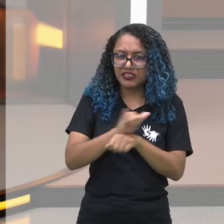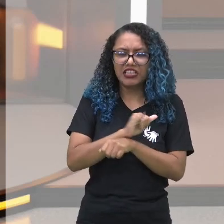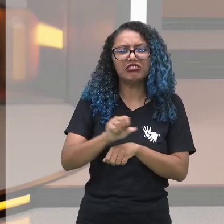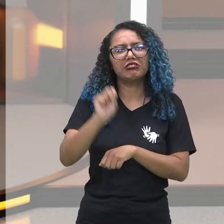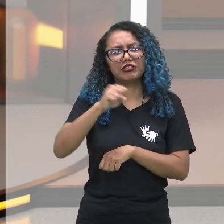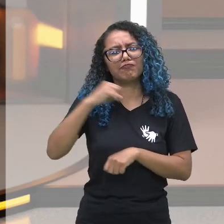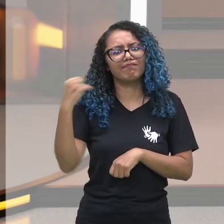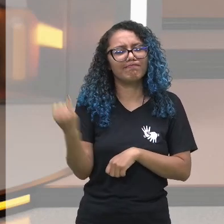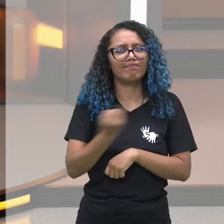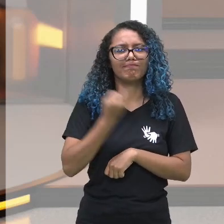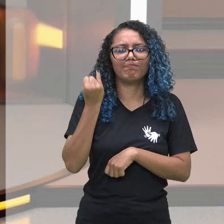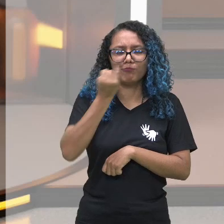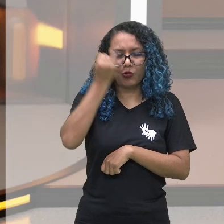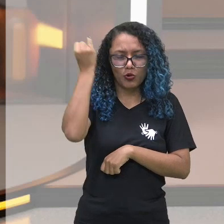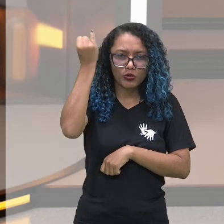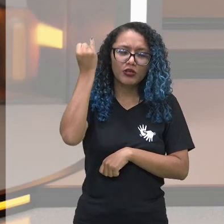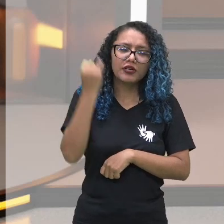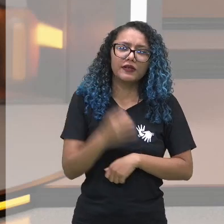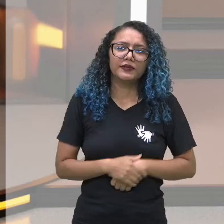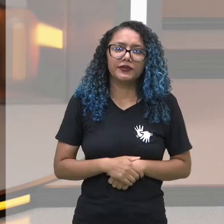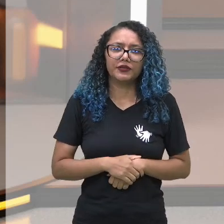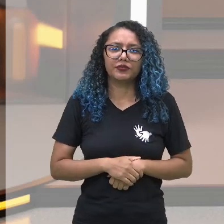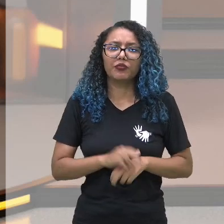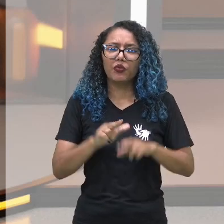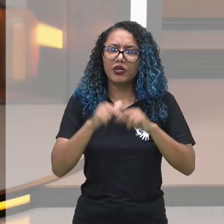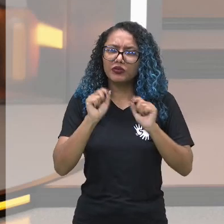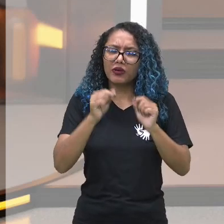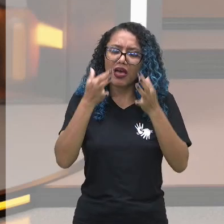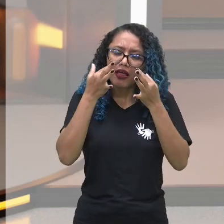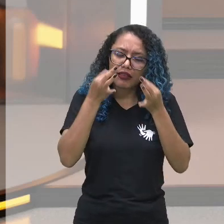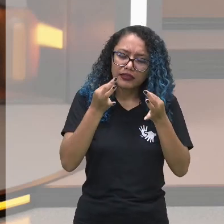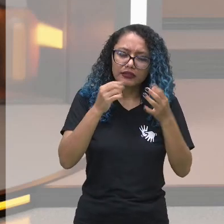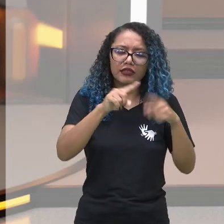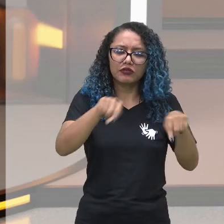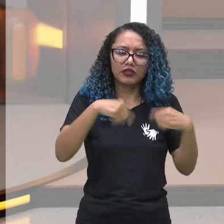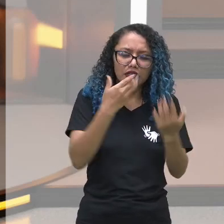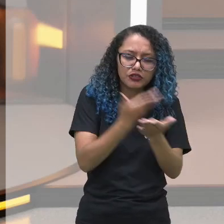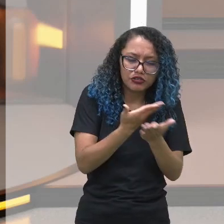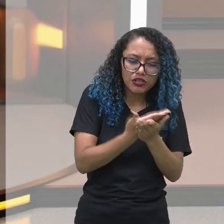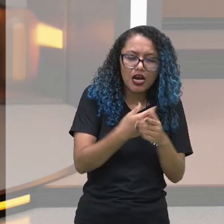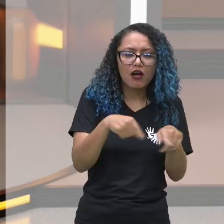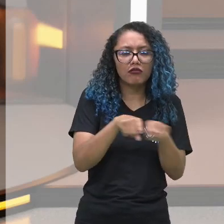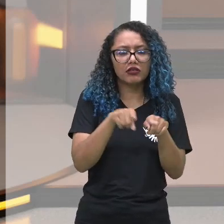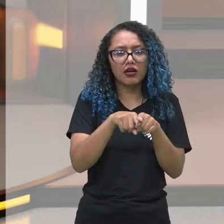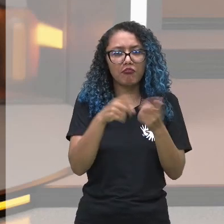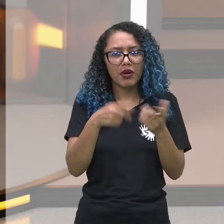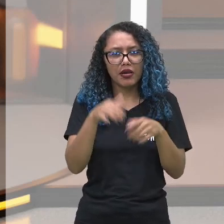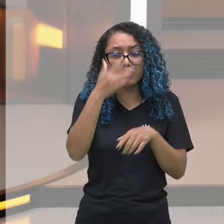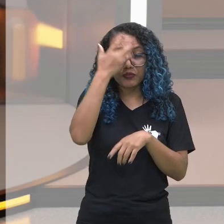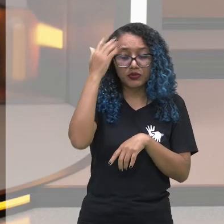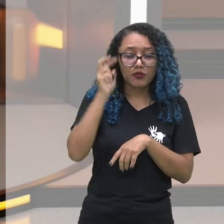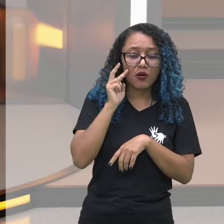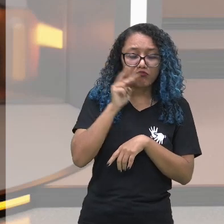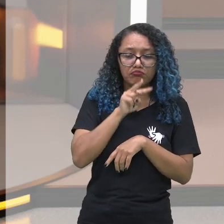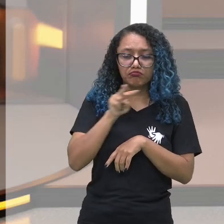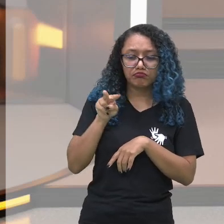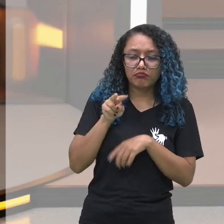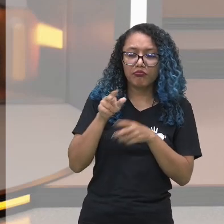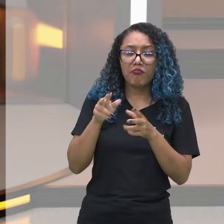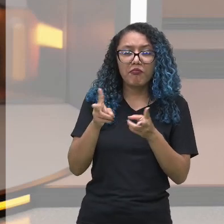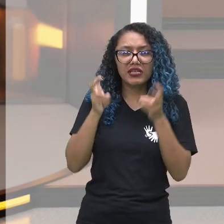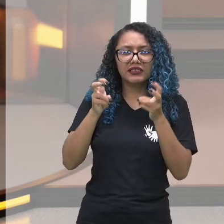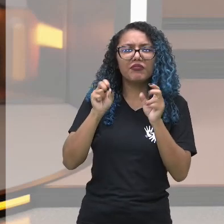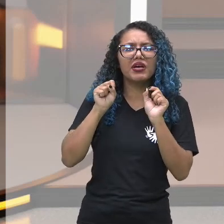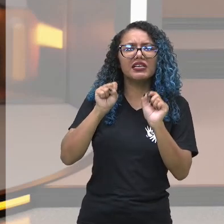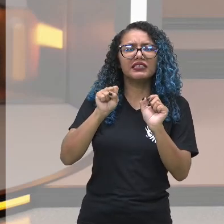muito importante. Por isso, olhe bem para a sua sala de aula, olhe bem para o seu lado, para ver se essa questão da